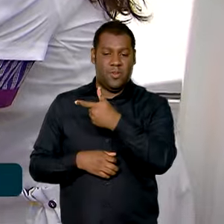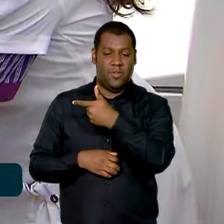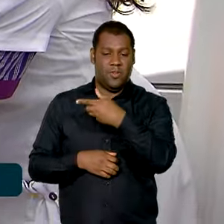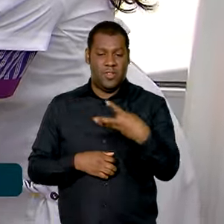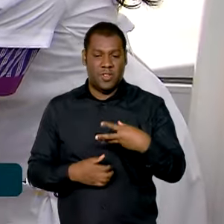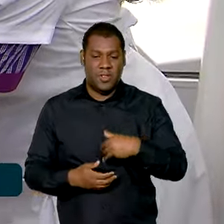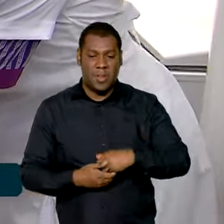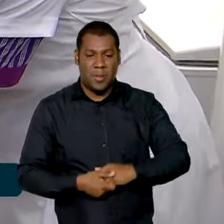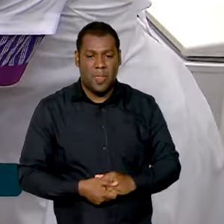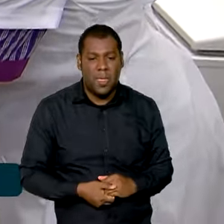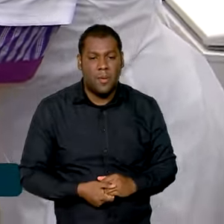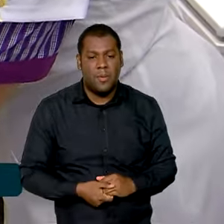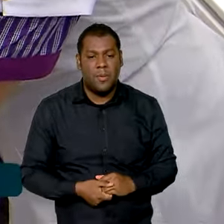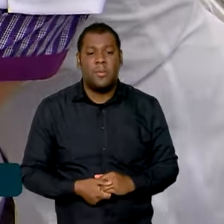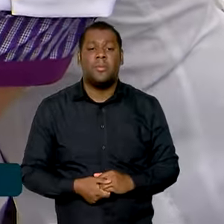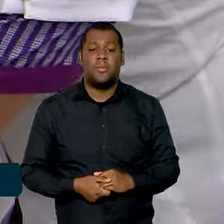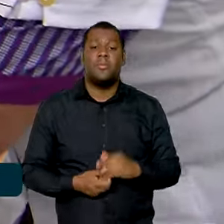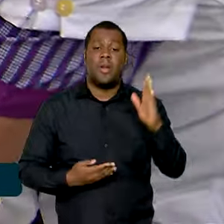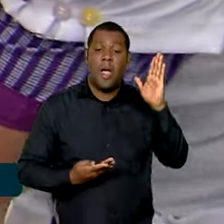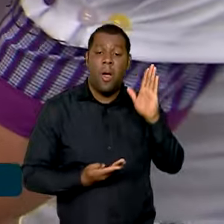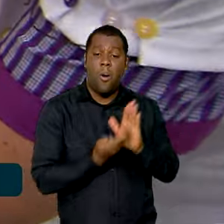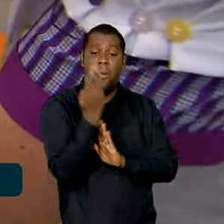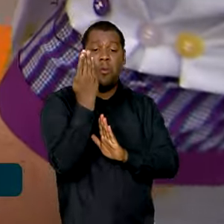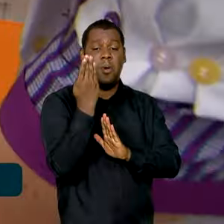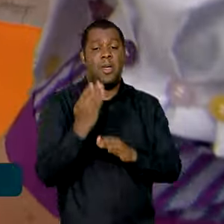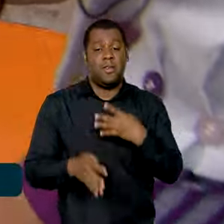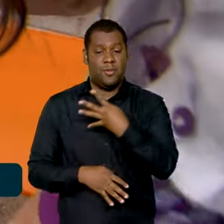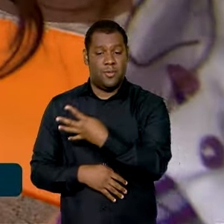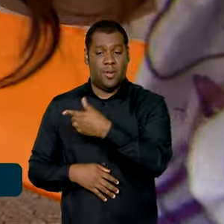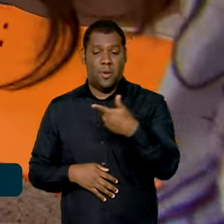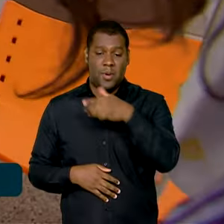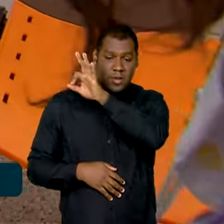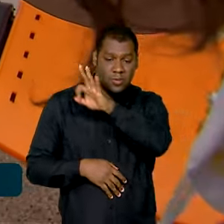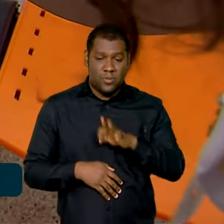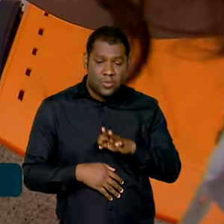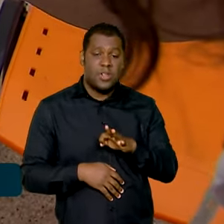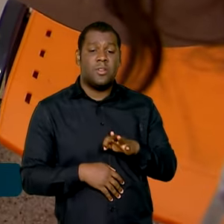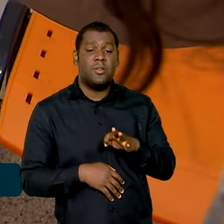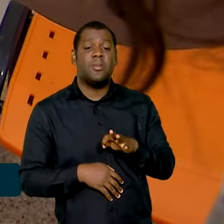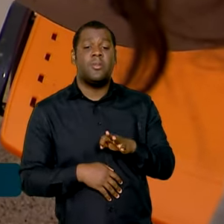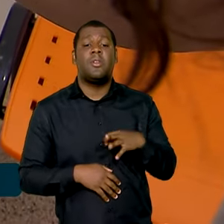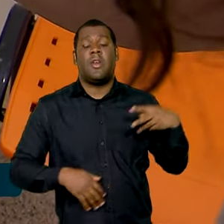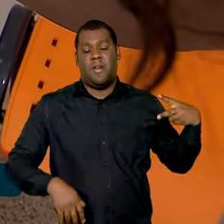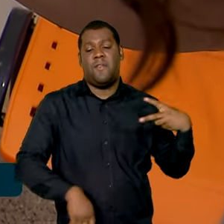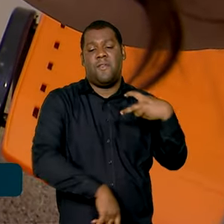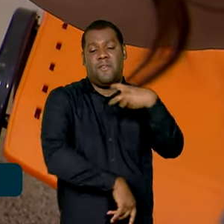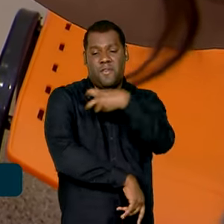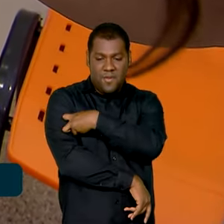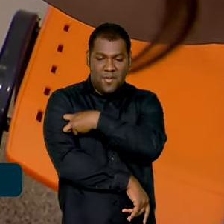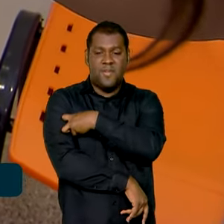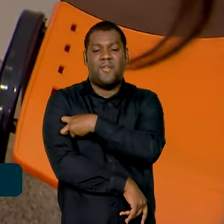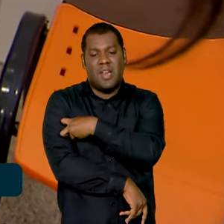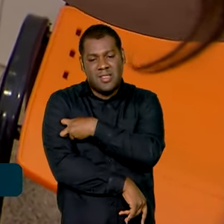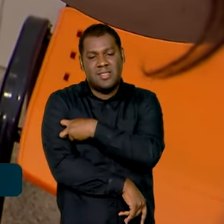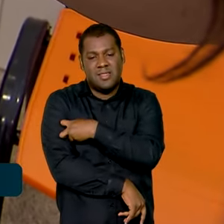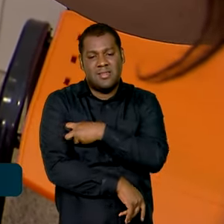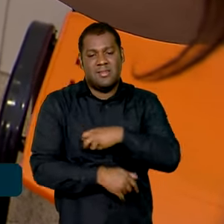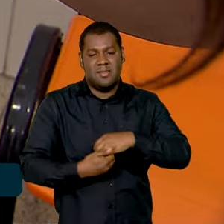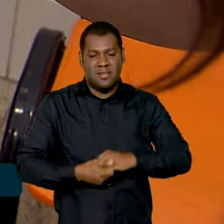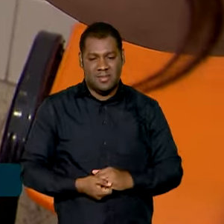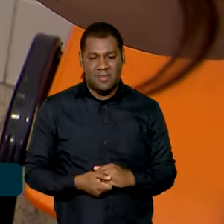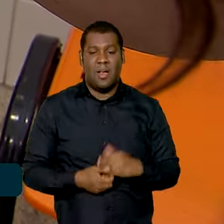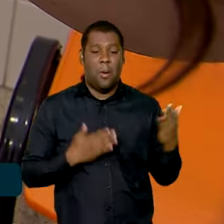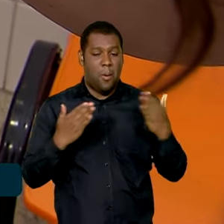2018, um aumento de 42% no número de doses aplicadas em relação a